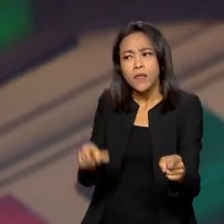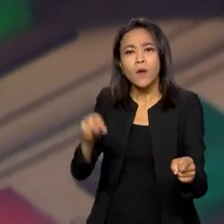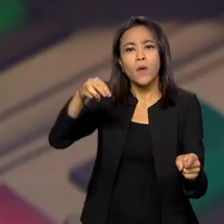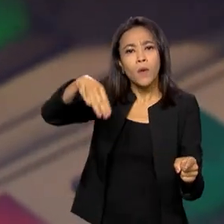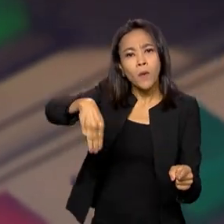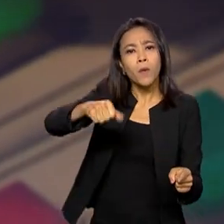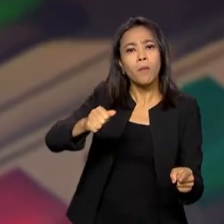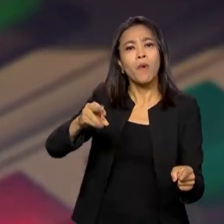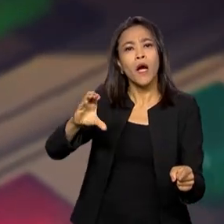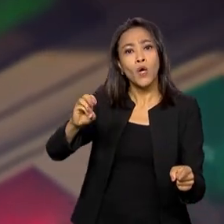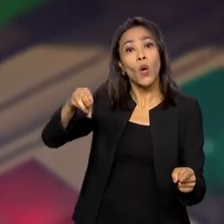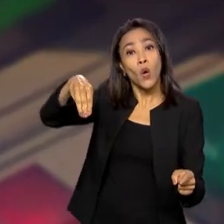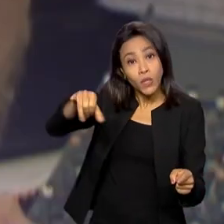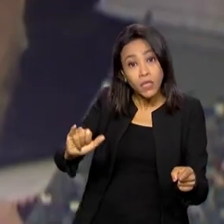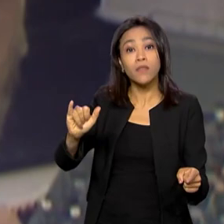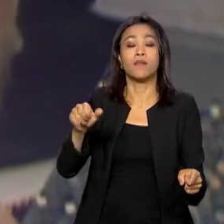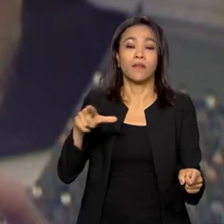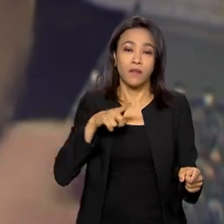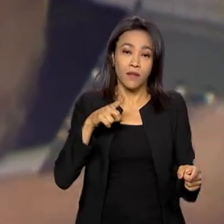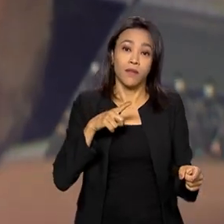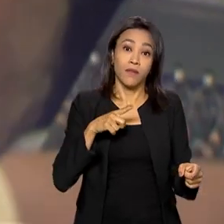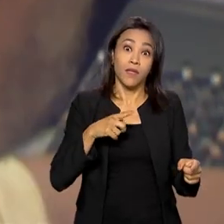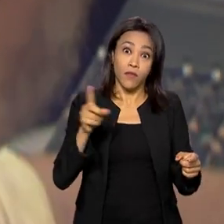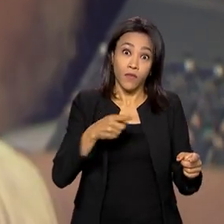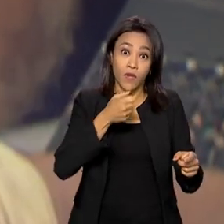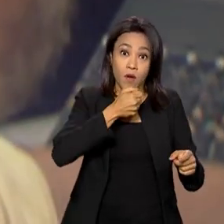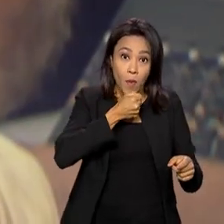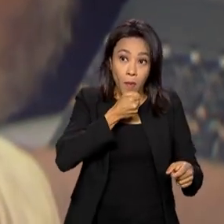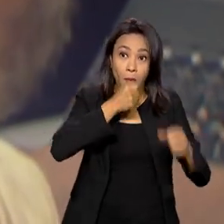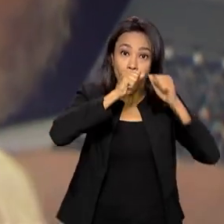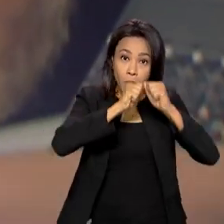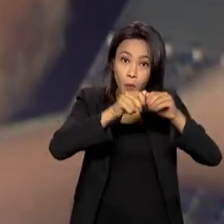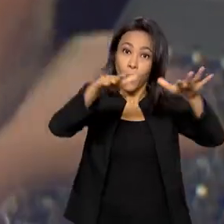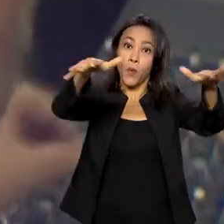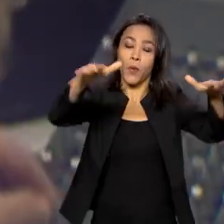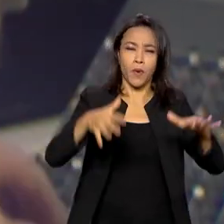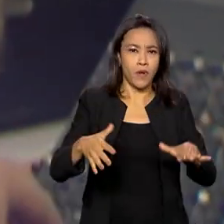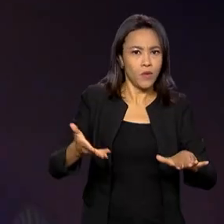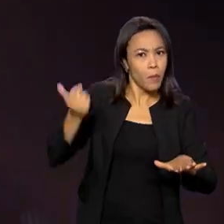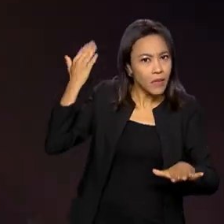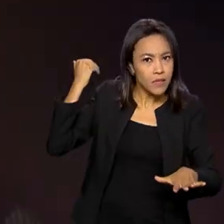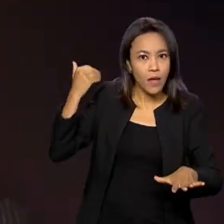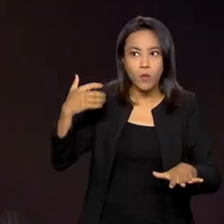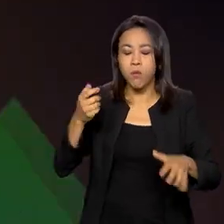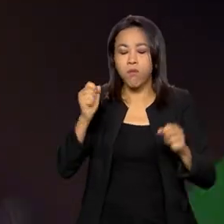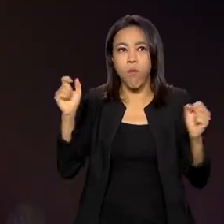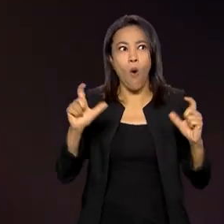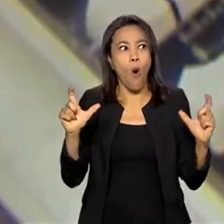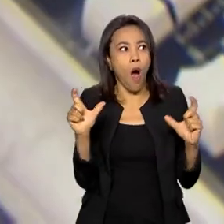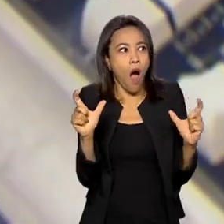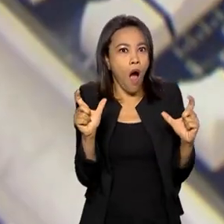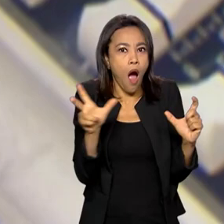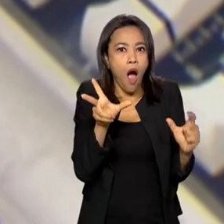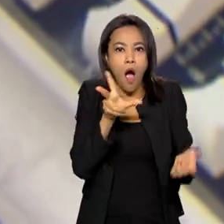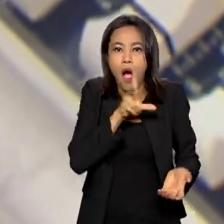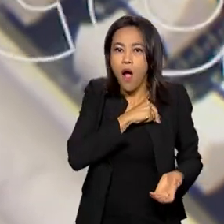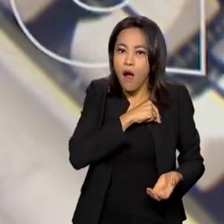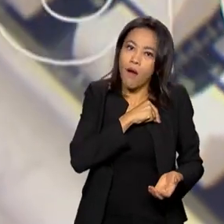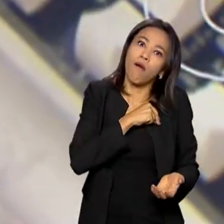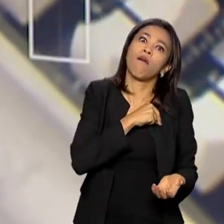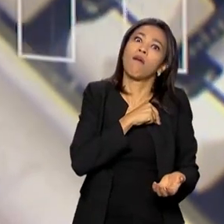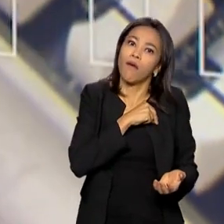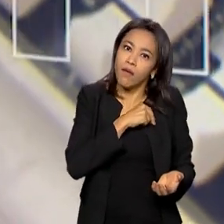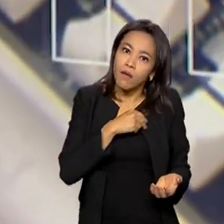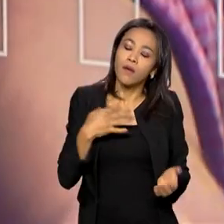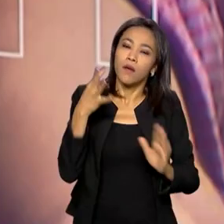banda larga. Ele transmitia a voz. Isso, para a época, era uma coisa muito significativa. Enquanto que o projeto que